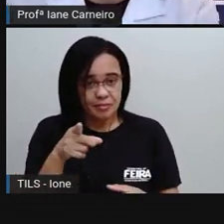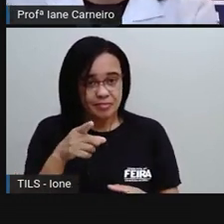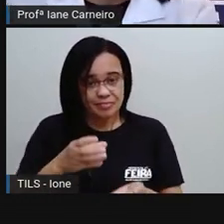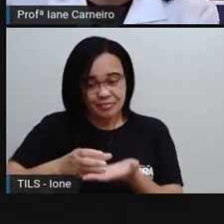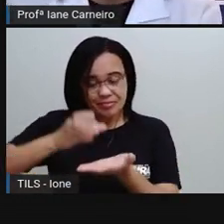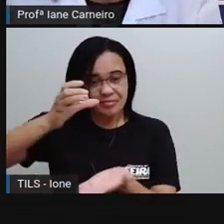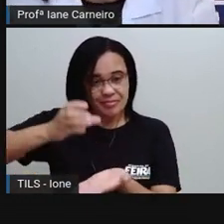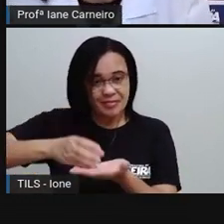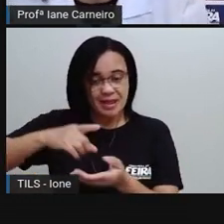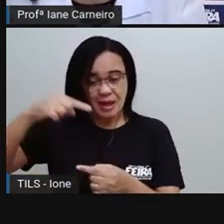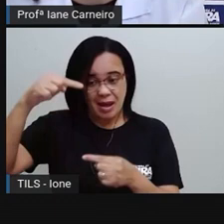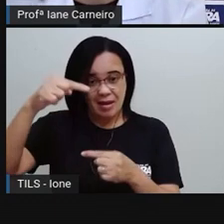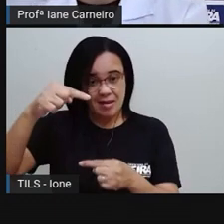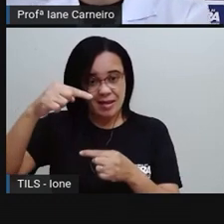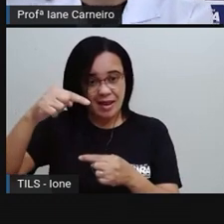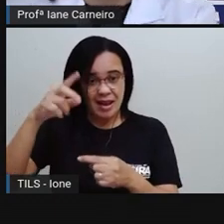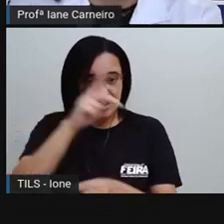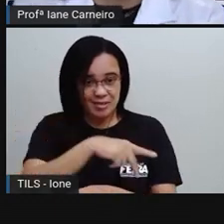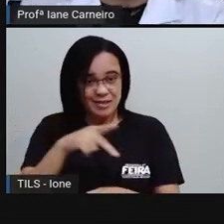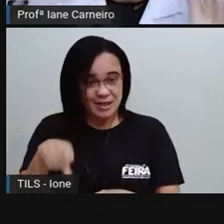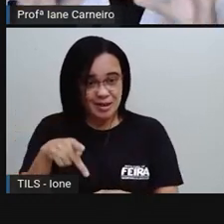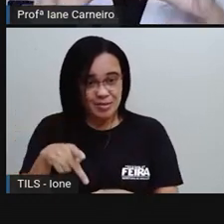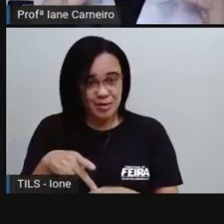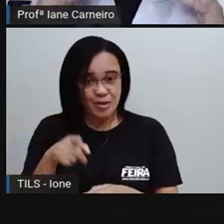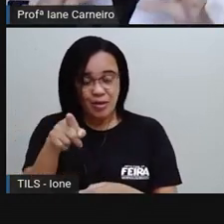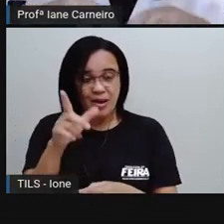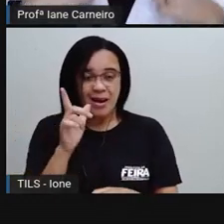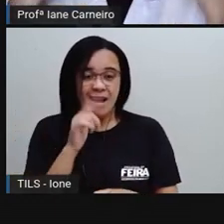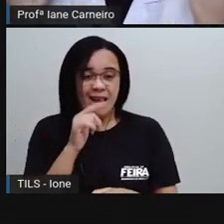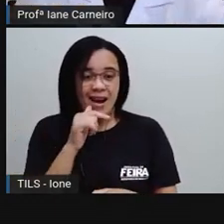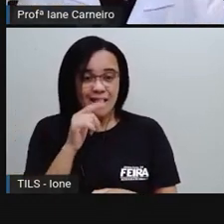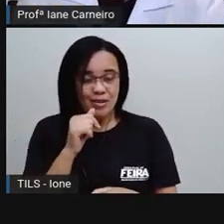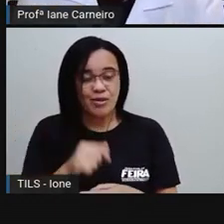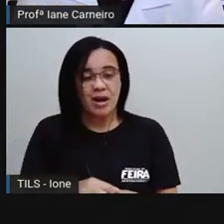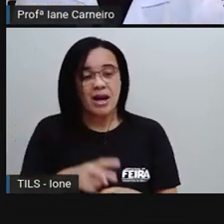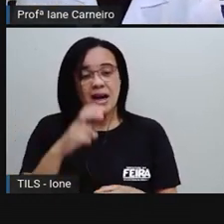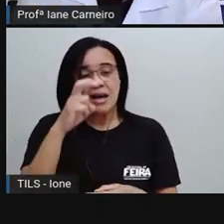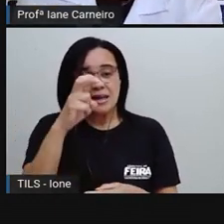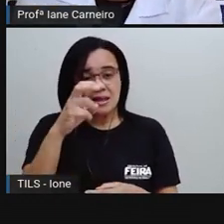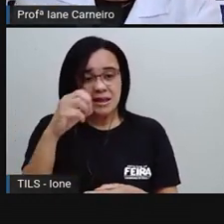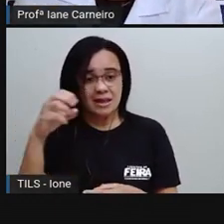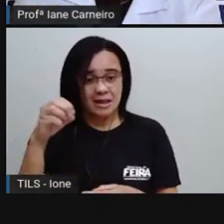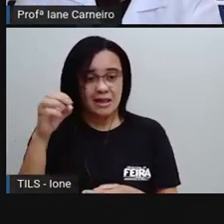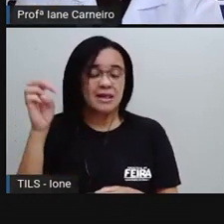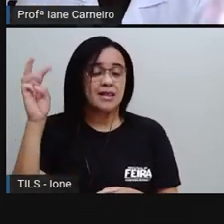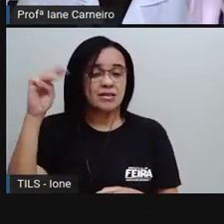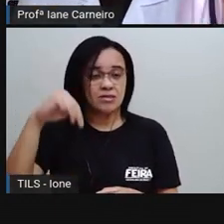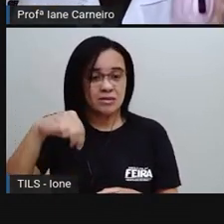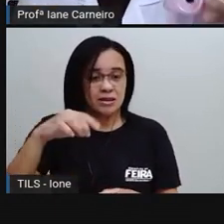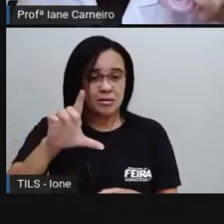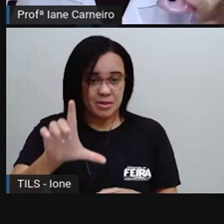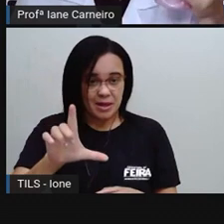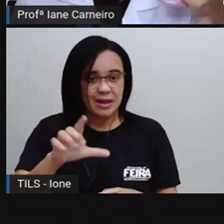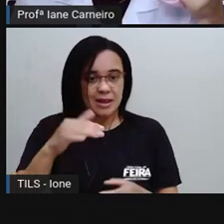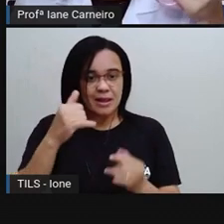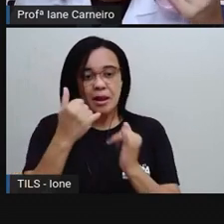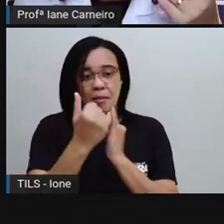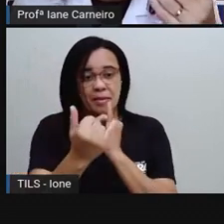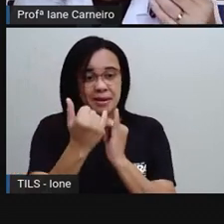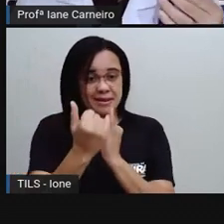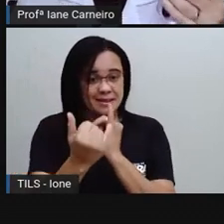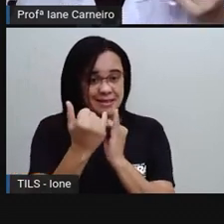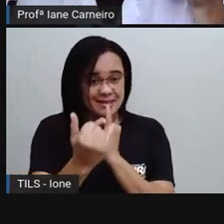garrafa aqui tem 500 ml. Ou seja, ó, é a metade de 1 litro. Então, a Pro tem que beber 4